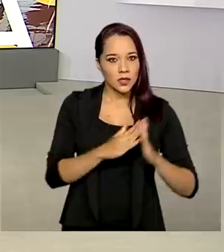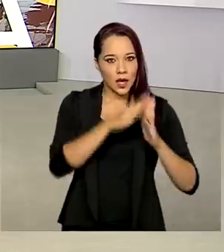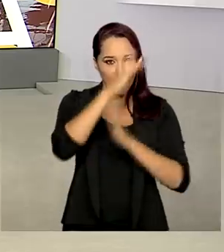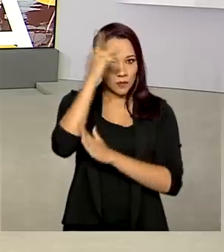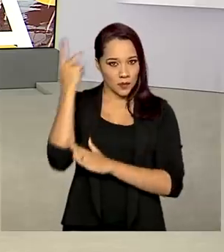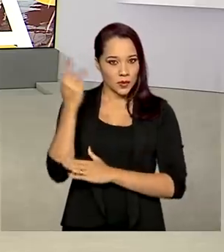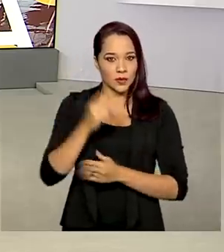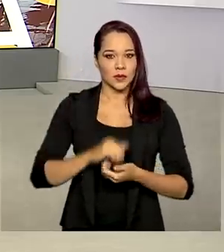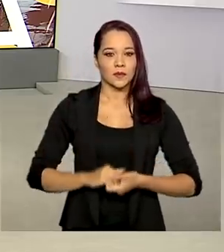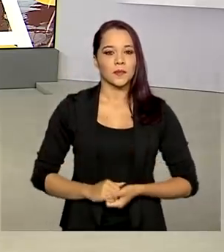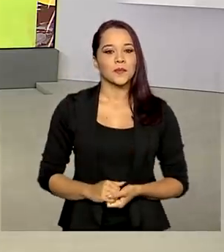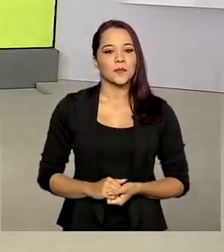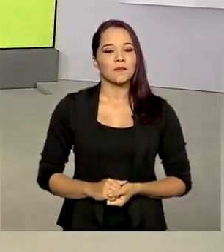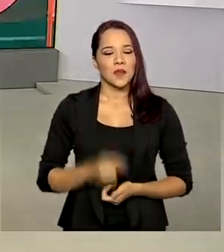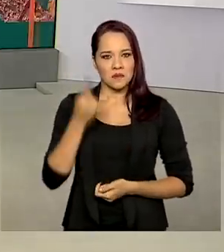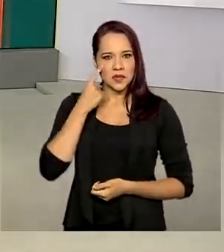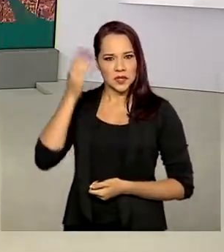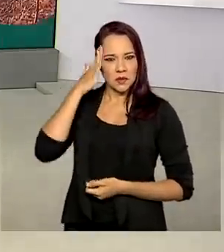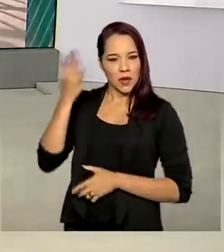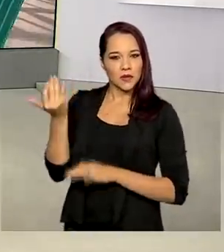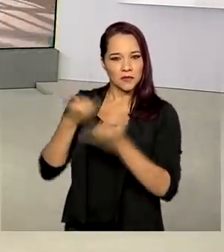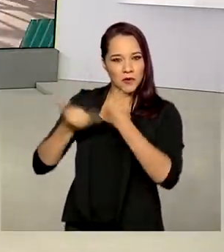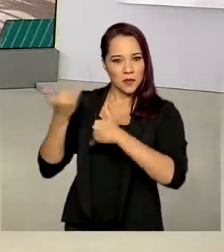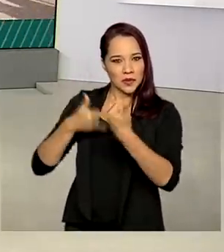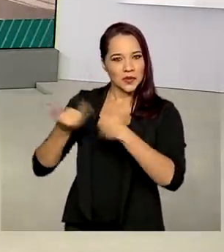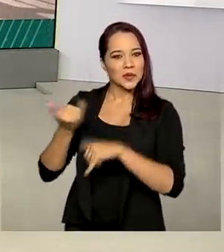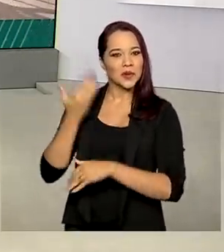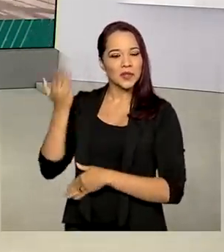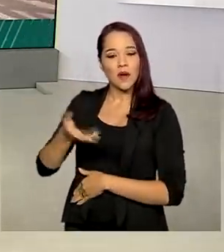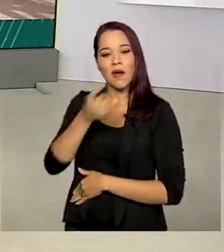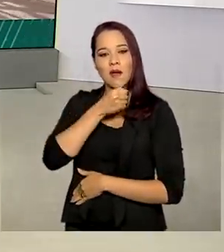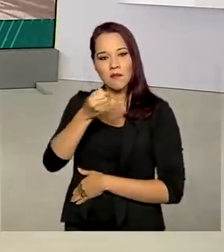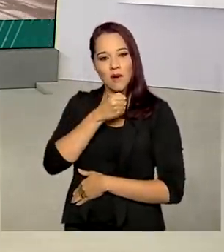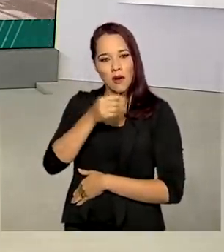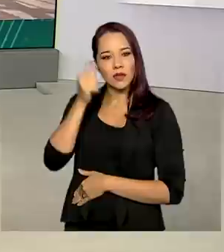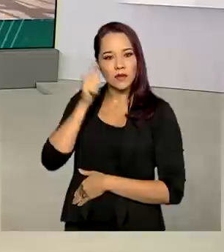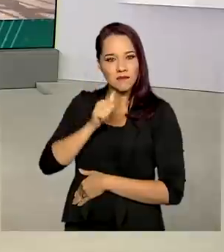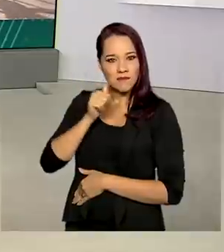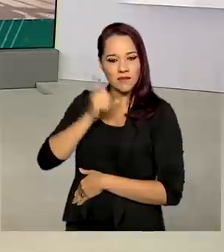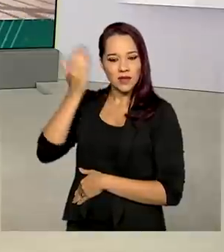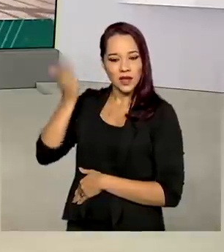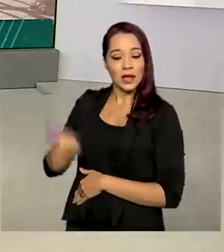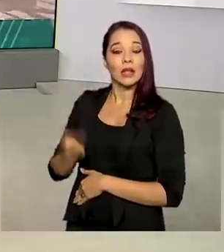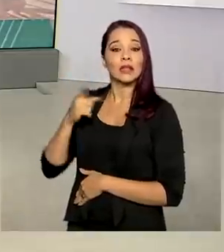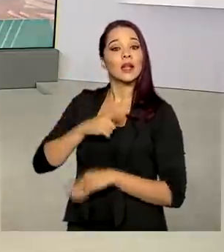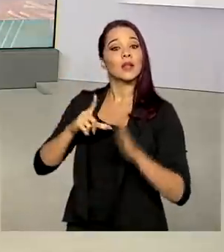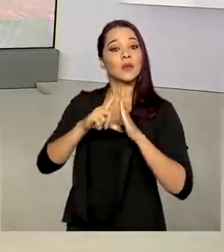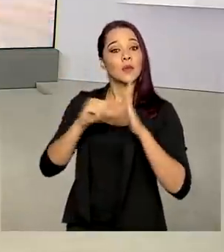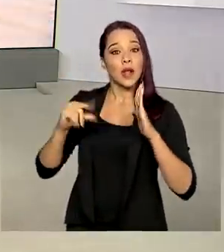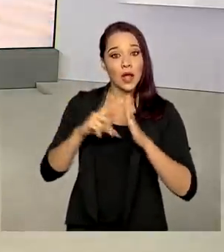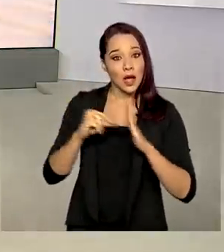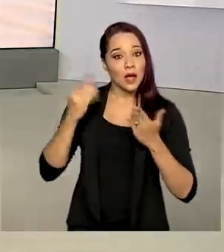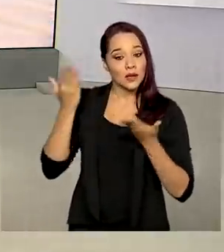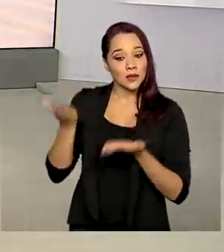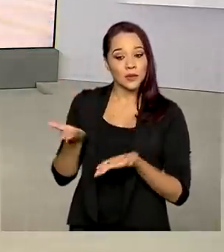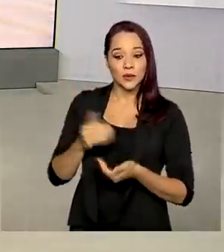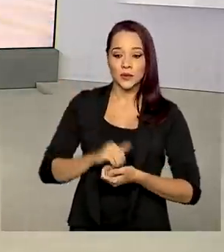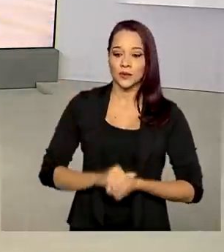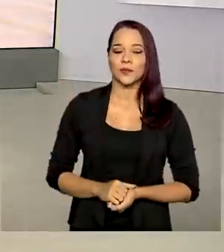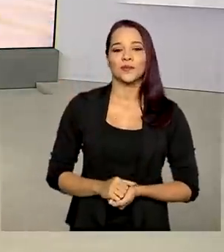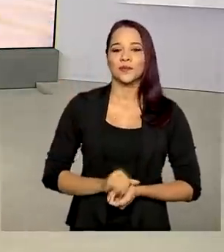assentados. Vamos saber então as informações com a repórter Gabriela Noronha. Ela está lá no Palácio da Alvorada.